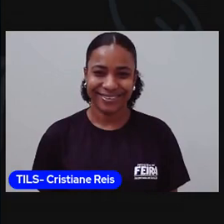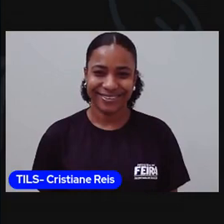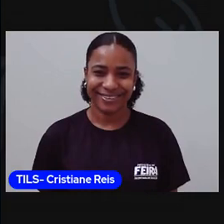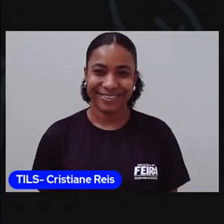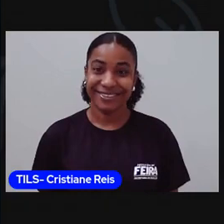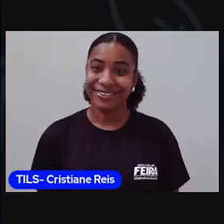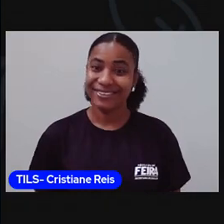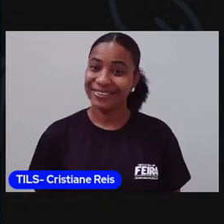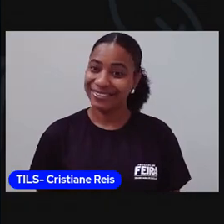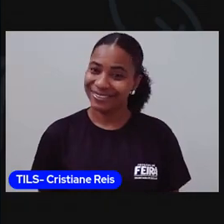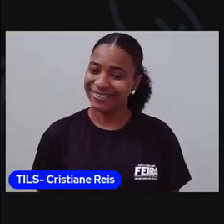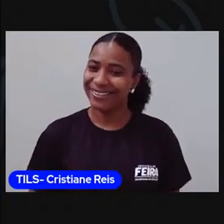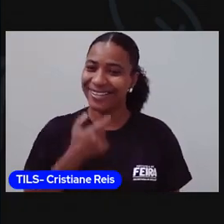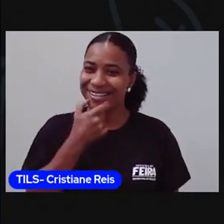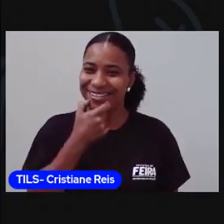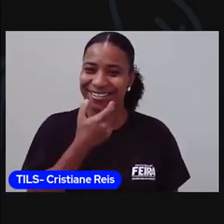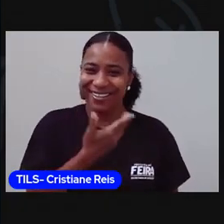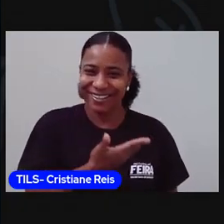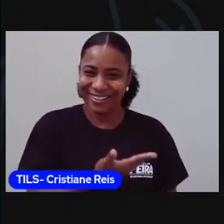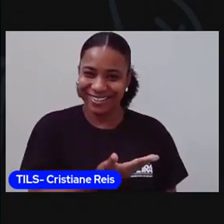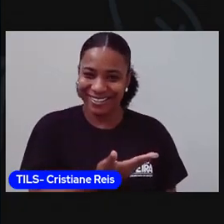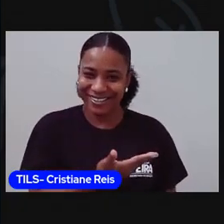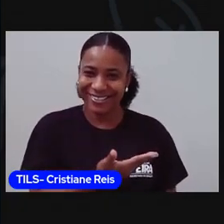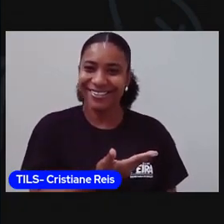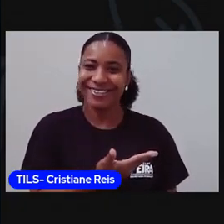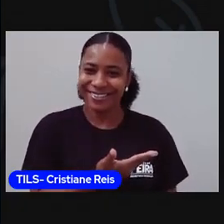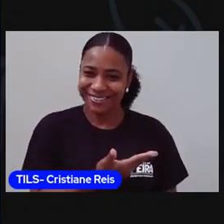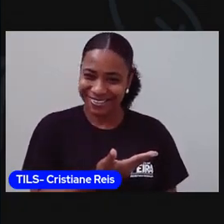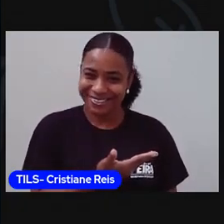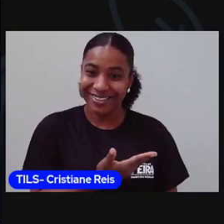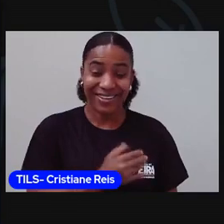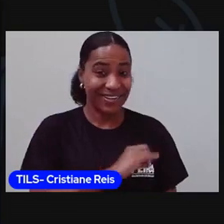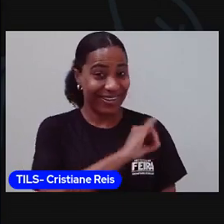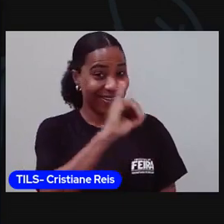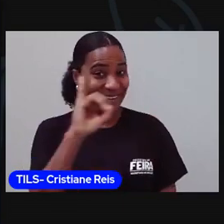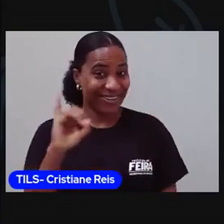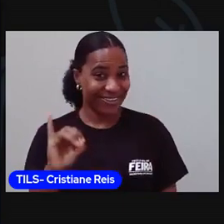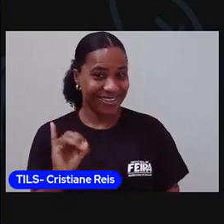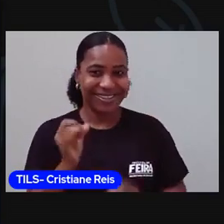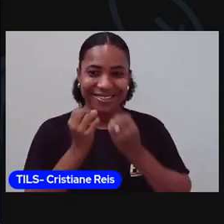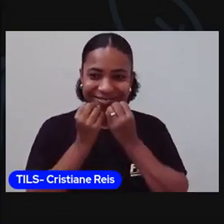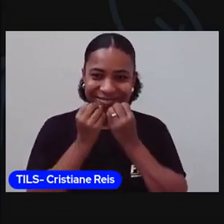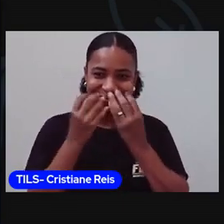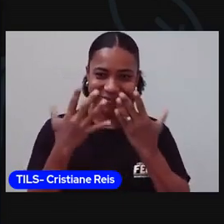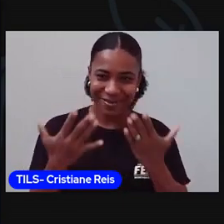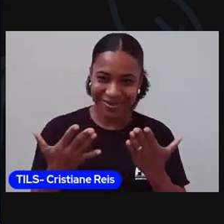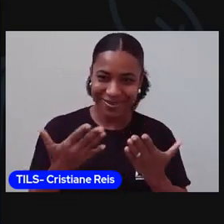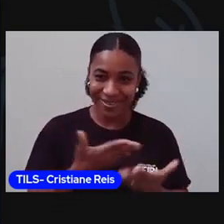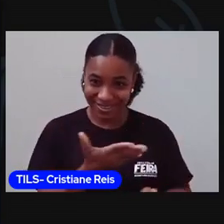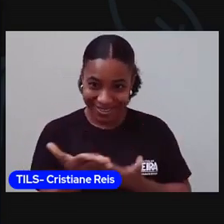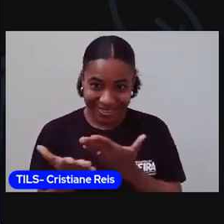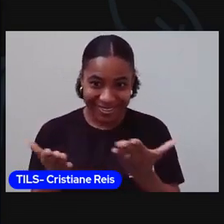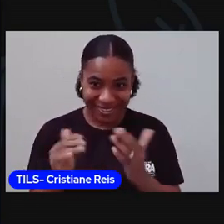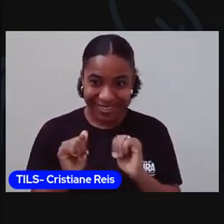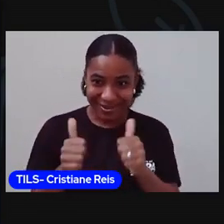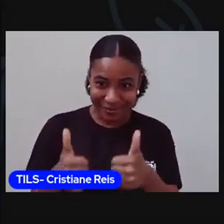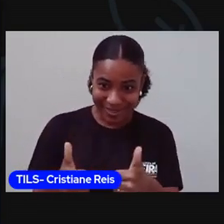Olá, estudantes! Como estão vocês? Bem-vindos para a segunda aula inglês.